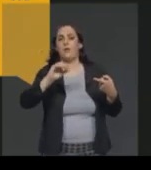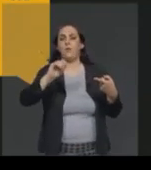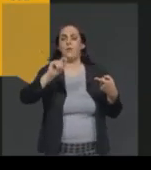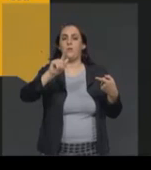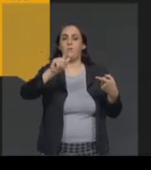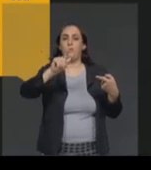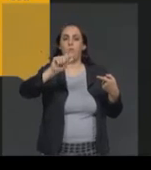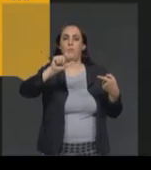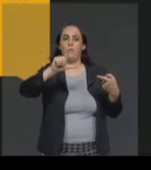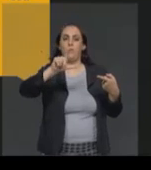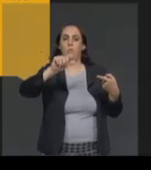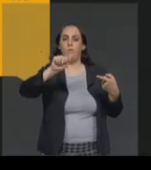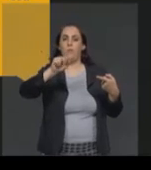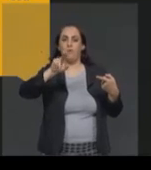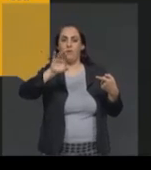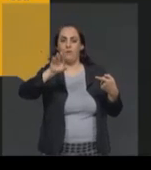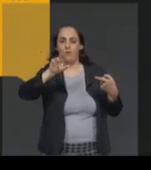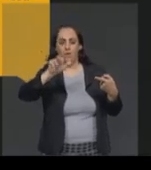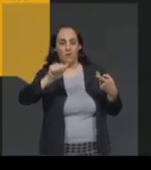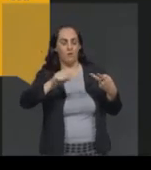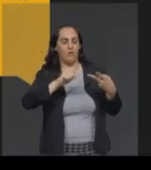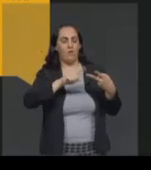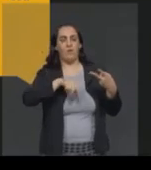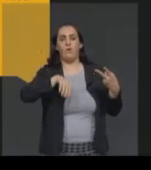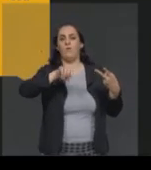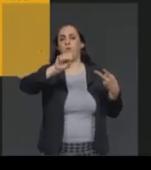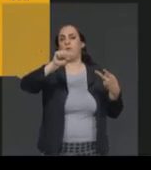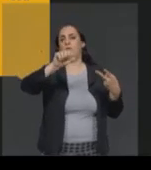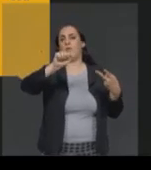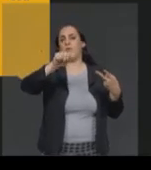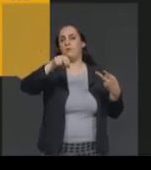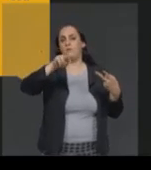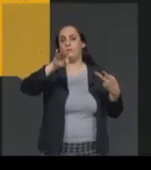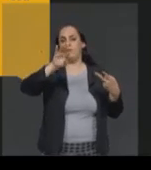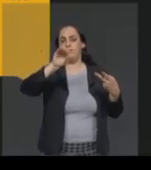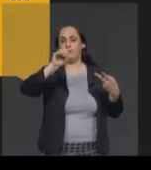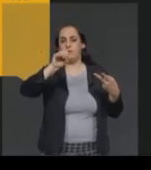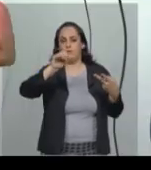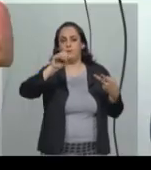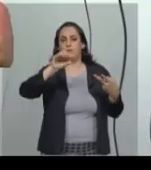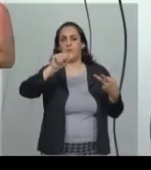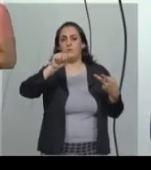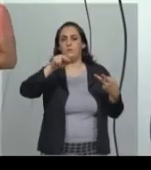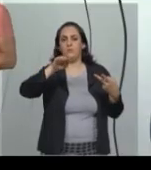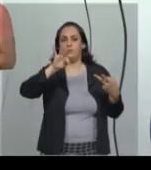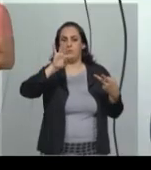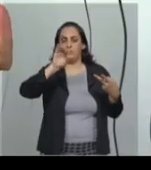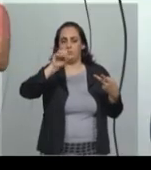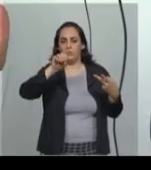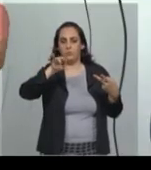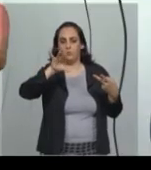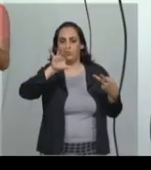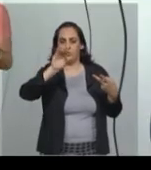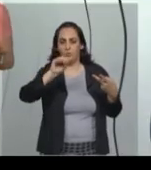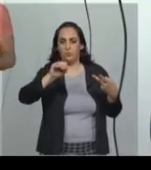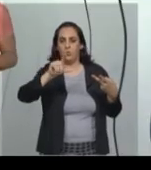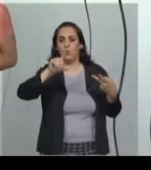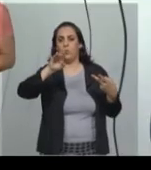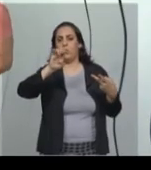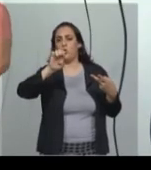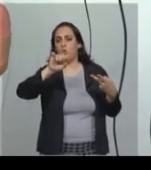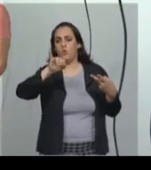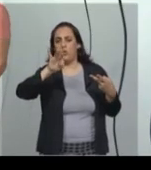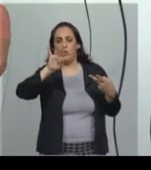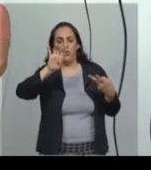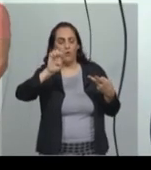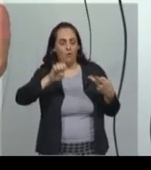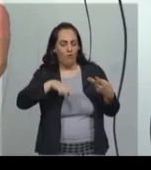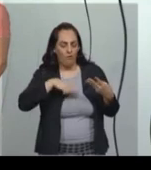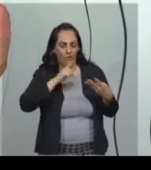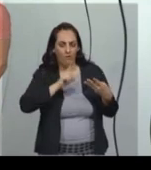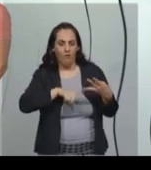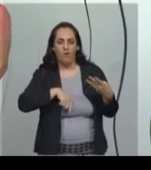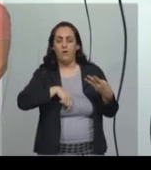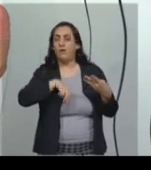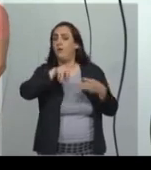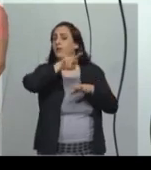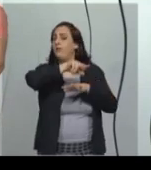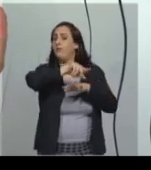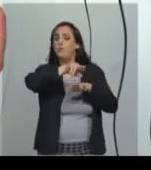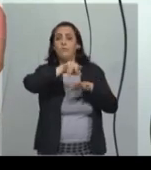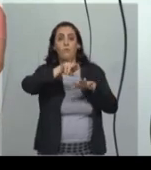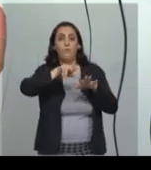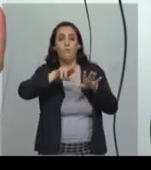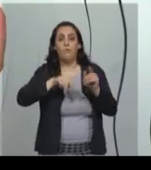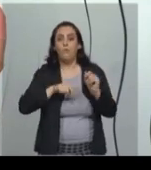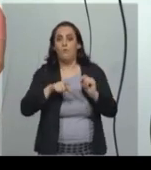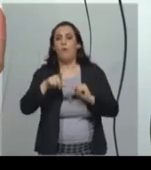de Santo Antônio do Leite e por aí vai. São dezenas de áreas urbanas, dezenas de distritos que compõem o